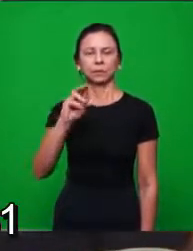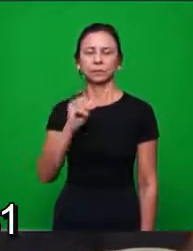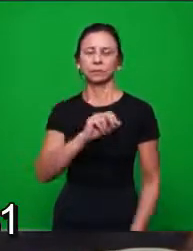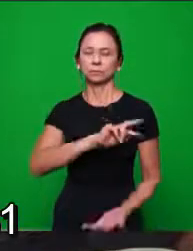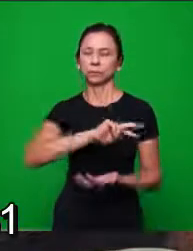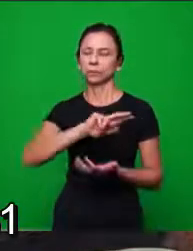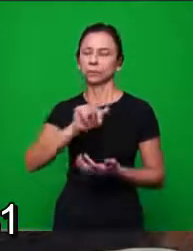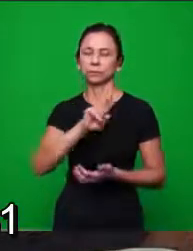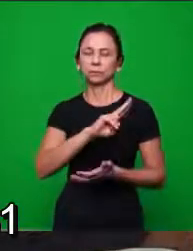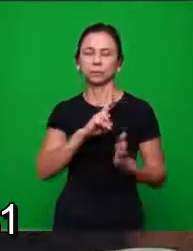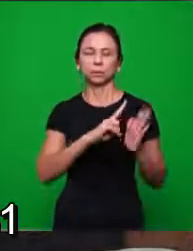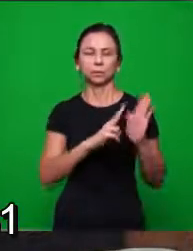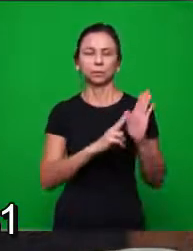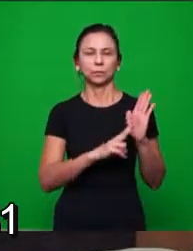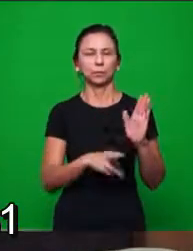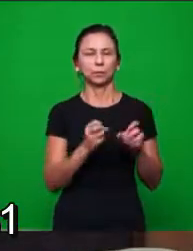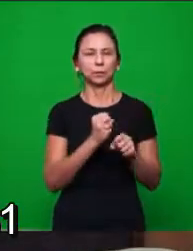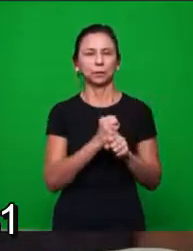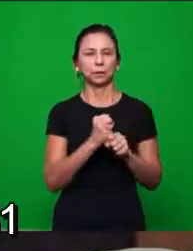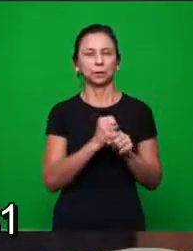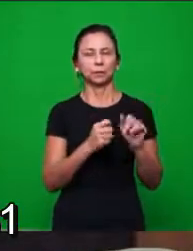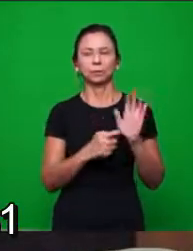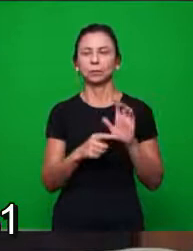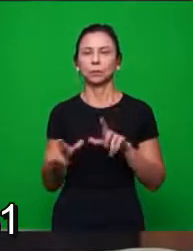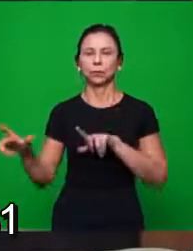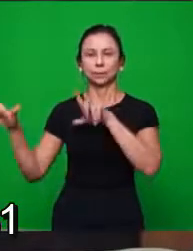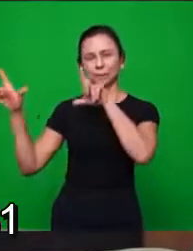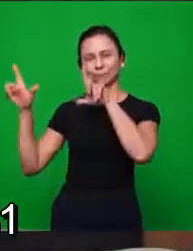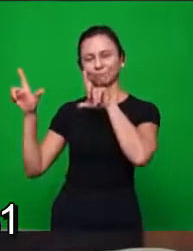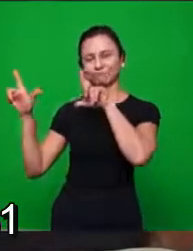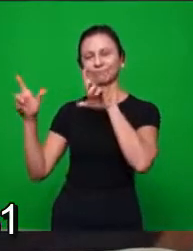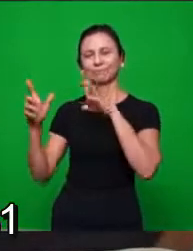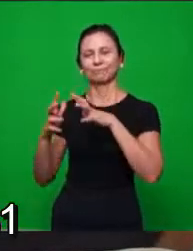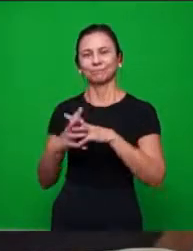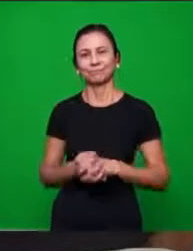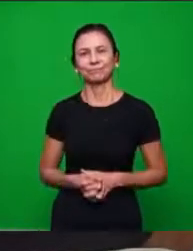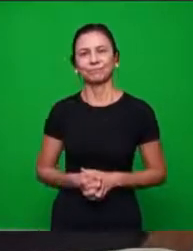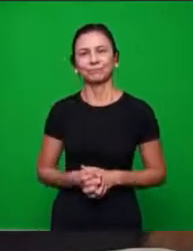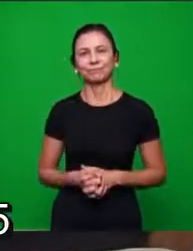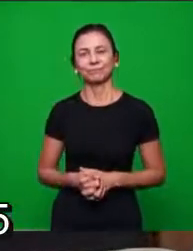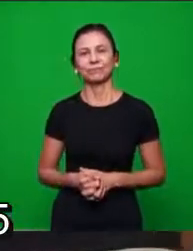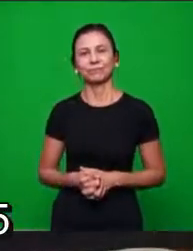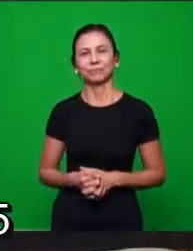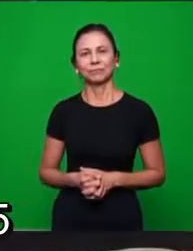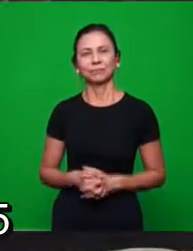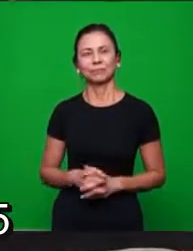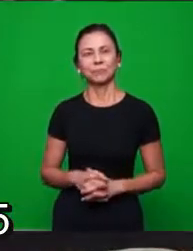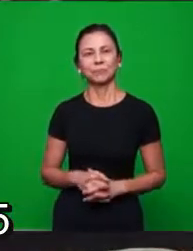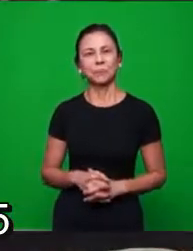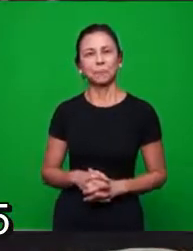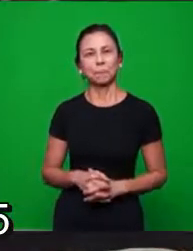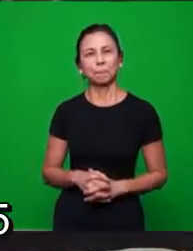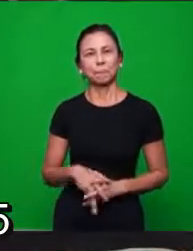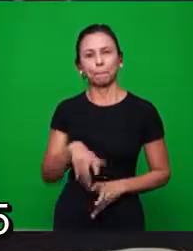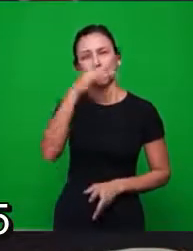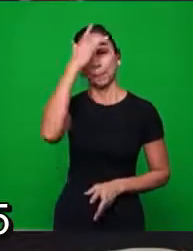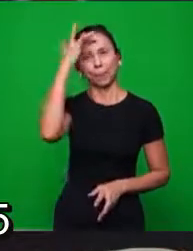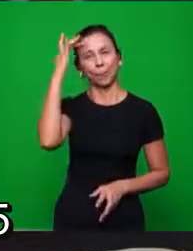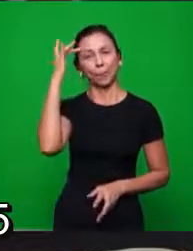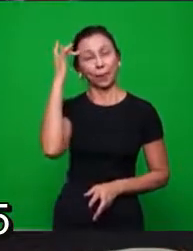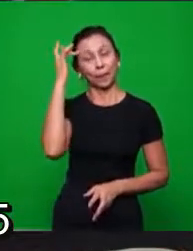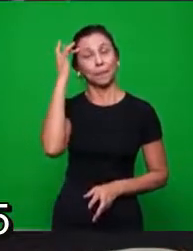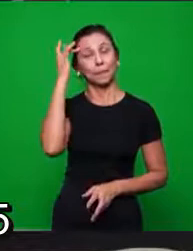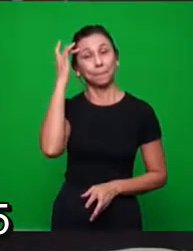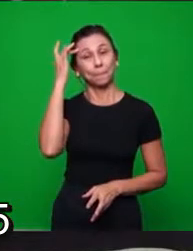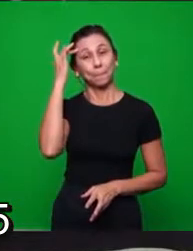238. Décio Sétimo, 249 a 151. Valeriano, 253 a 260.